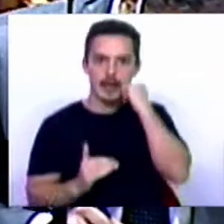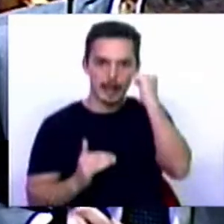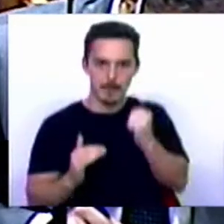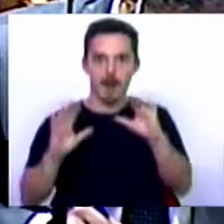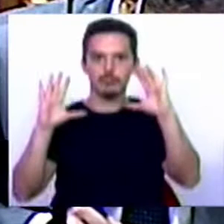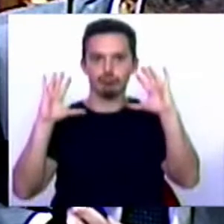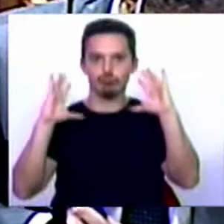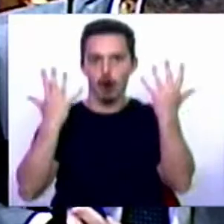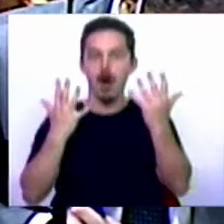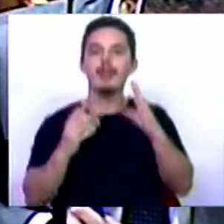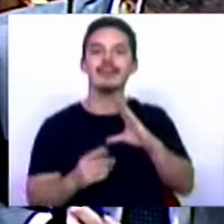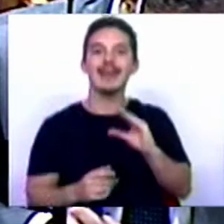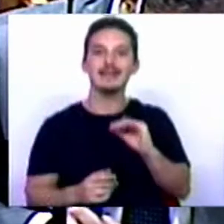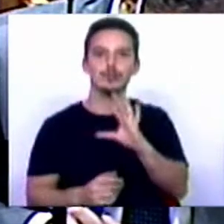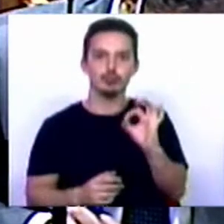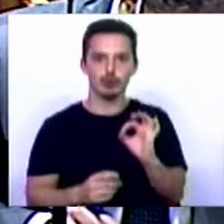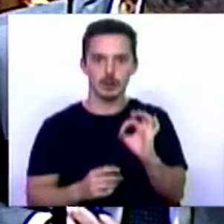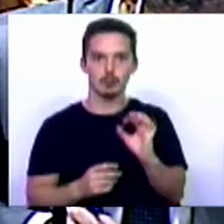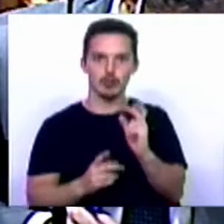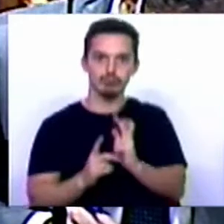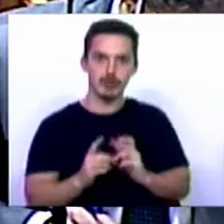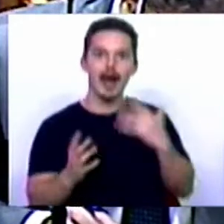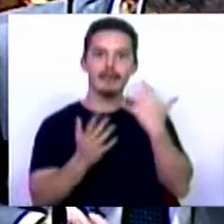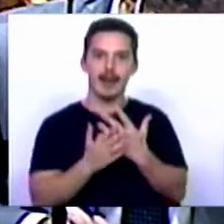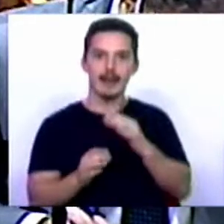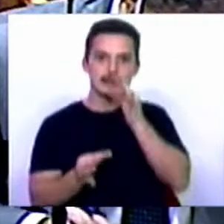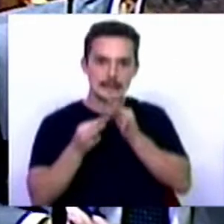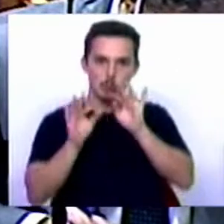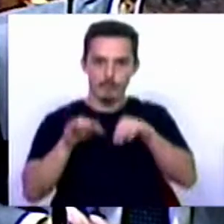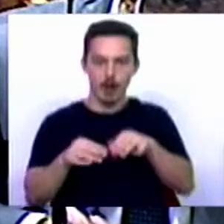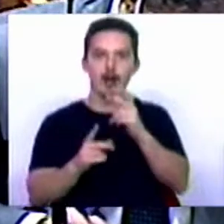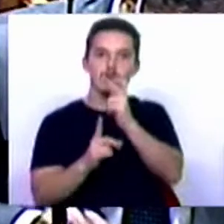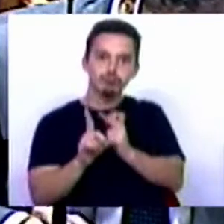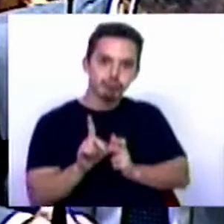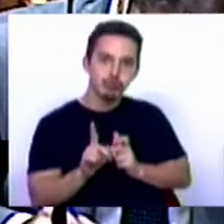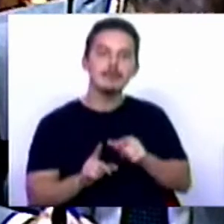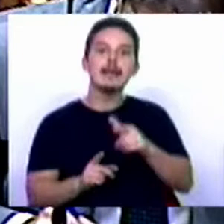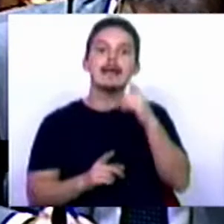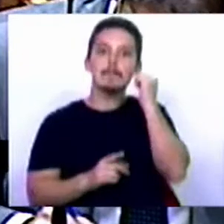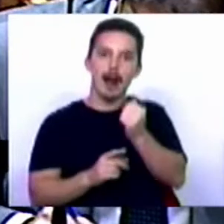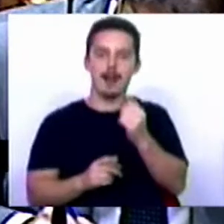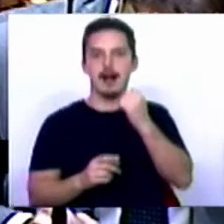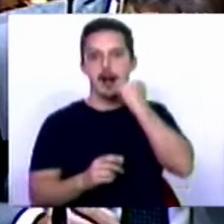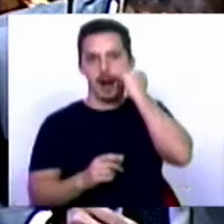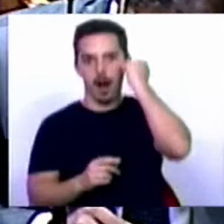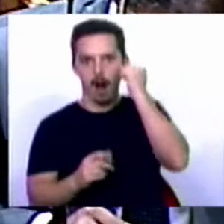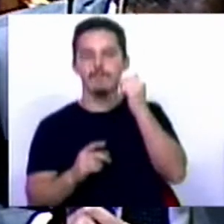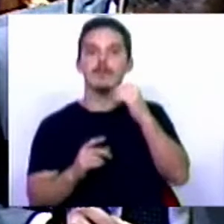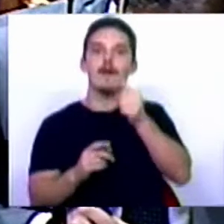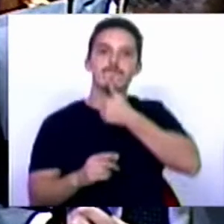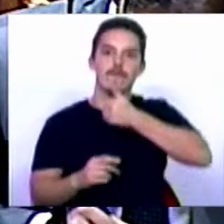em cerca de 10% até ao final de setembro, uma redução da criminalidade violenta e grave em 11